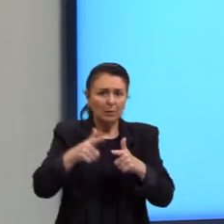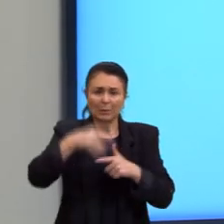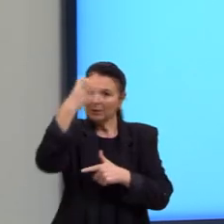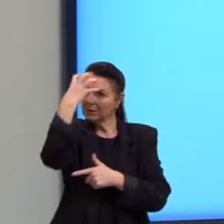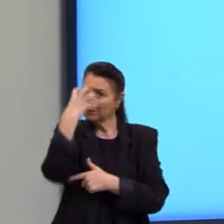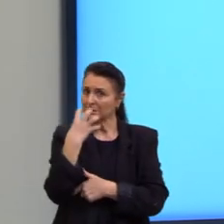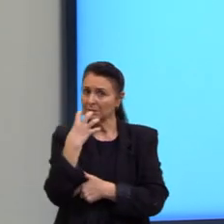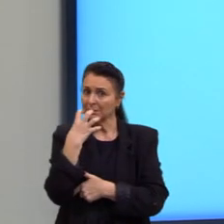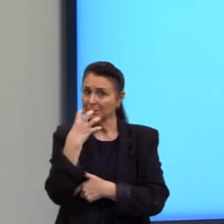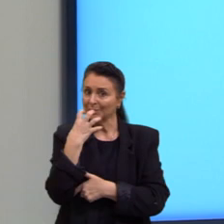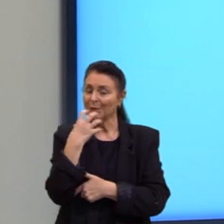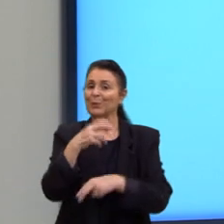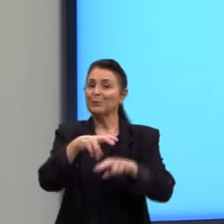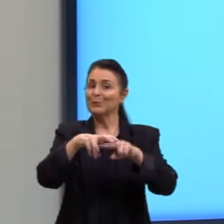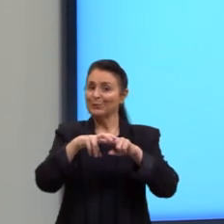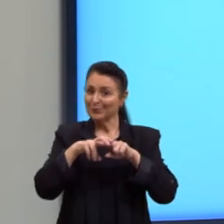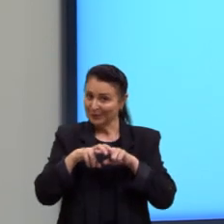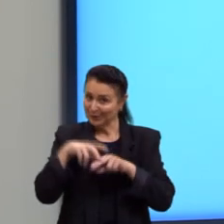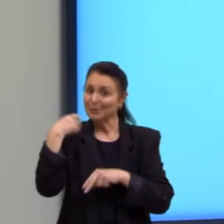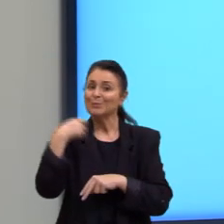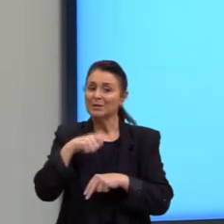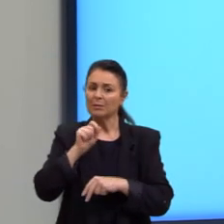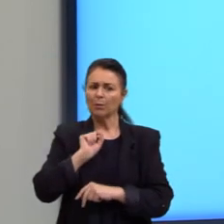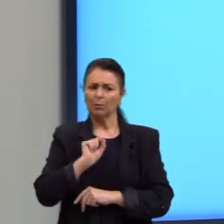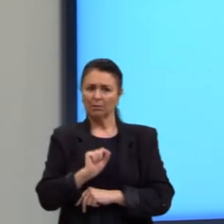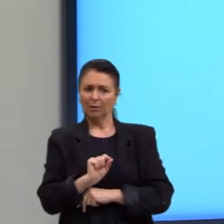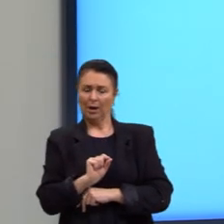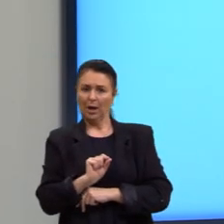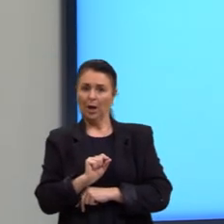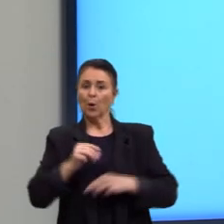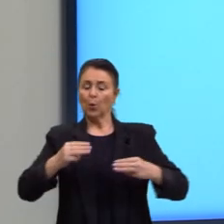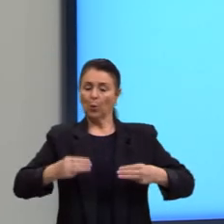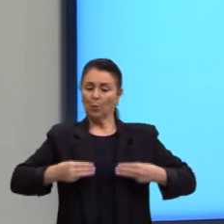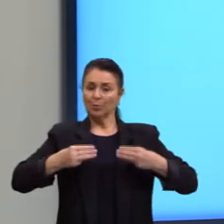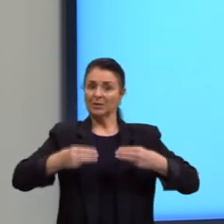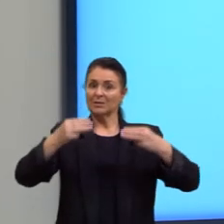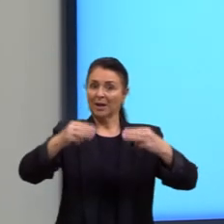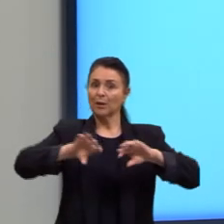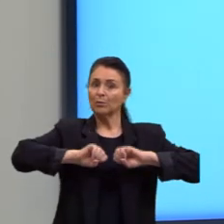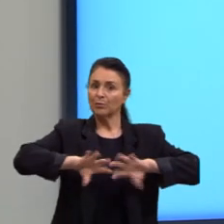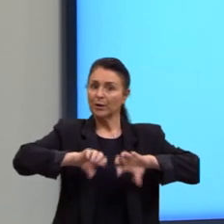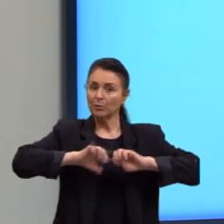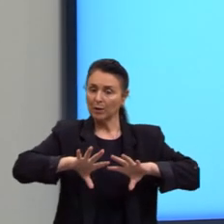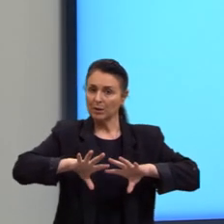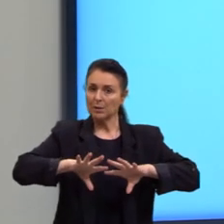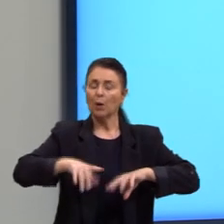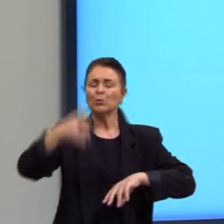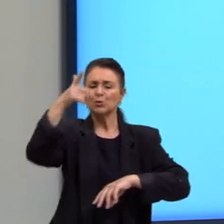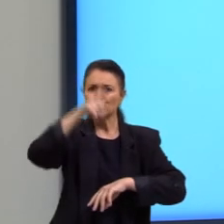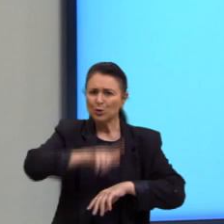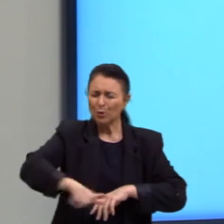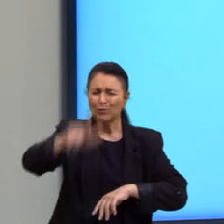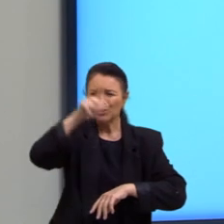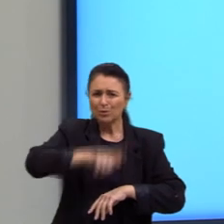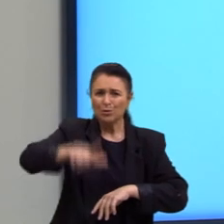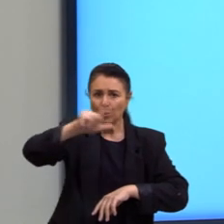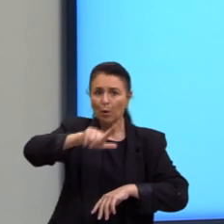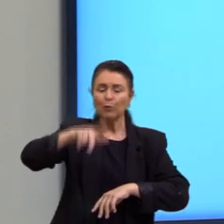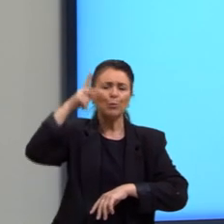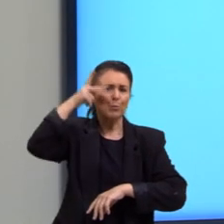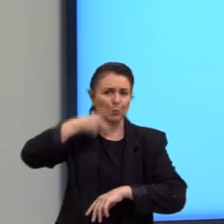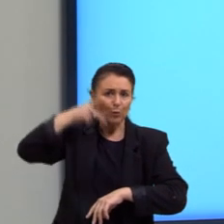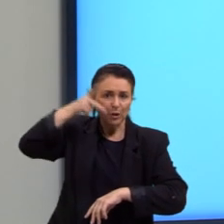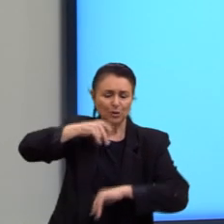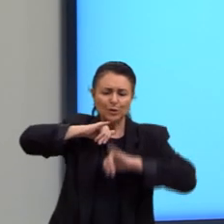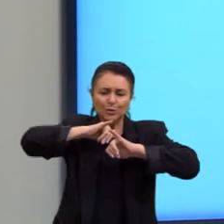Para isso, é necessário que o Ministério da Educação reforce políticas de instrução da